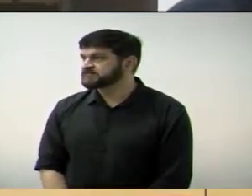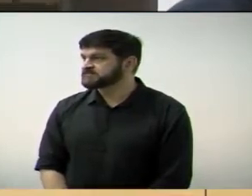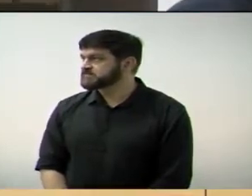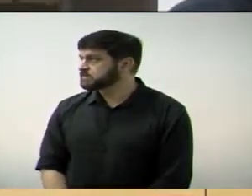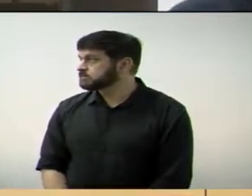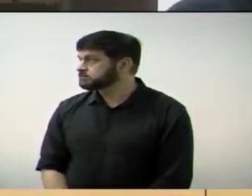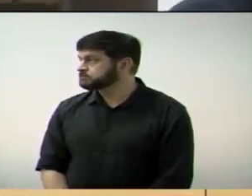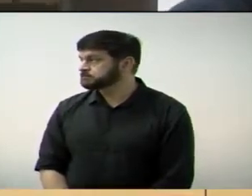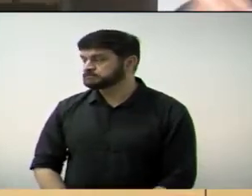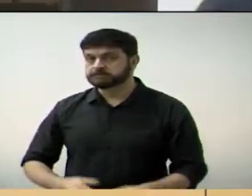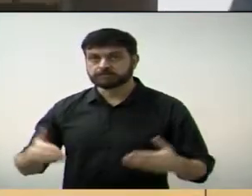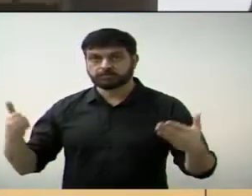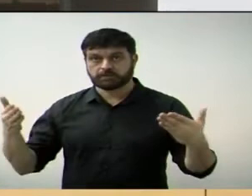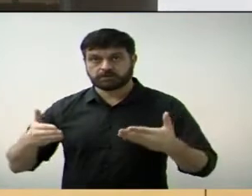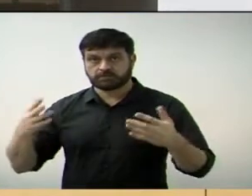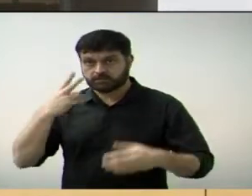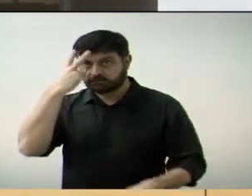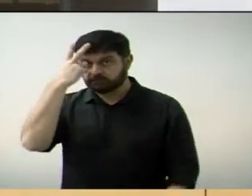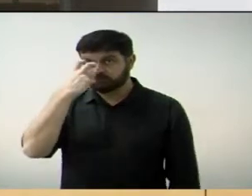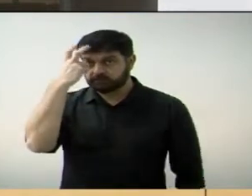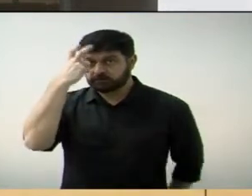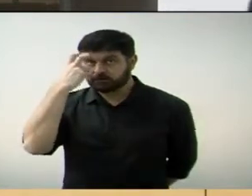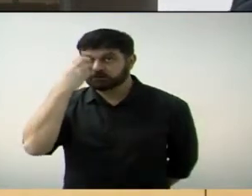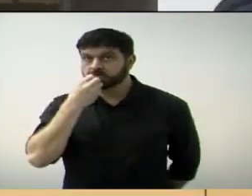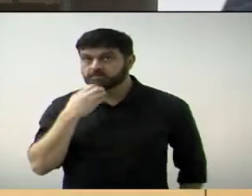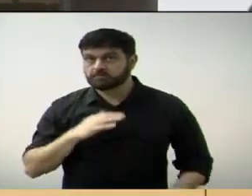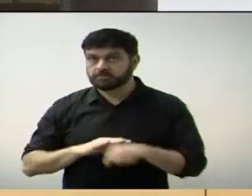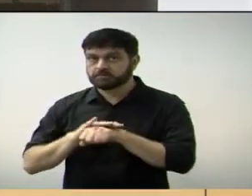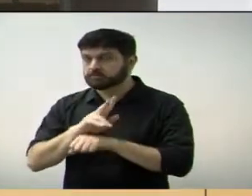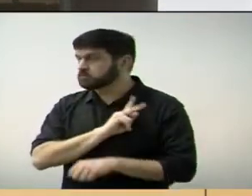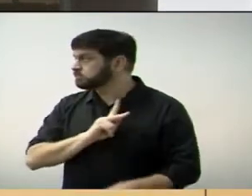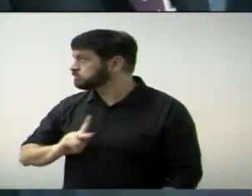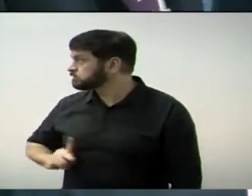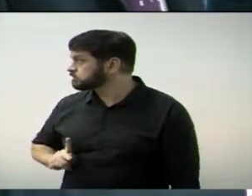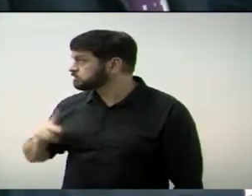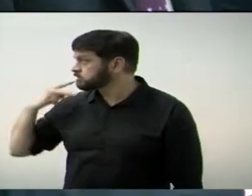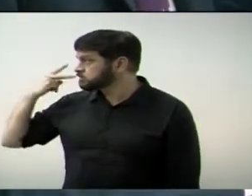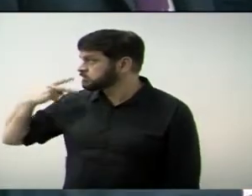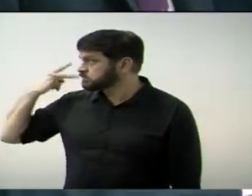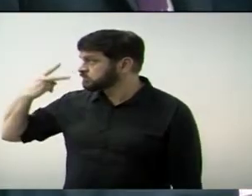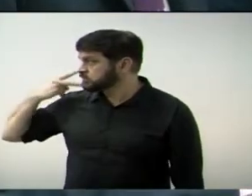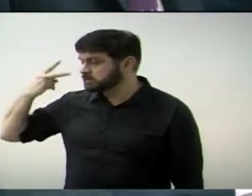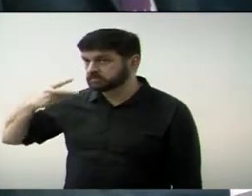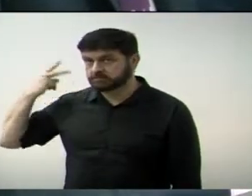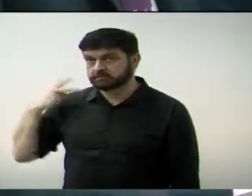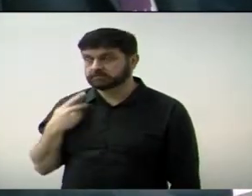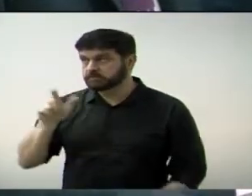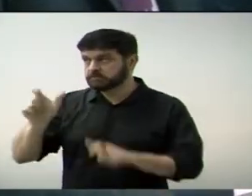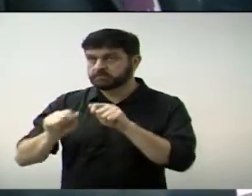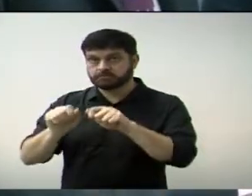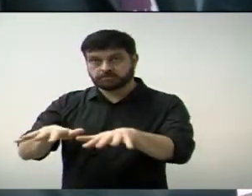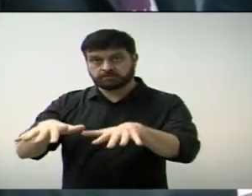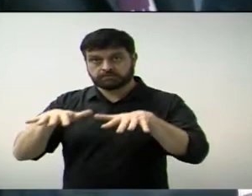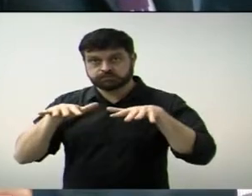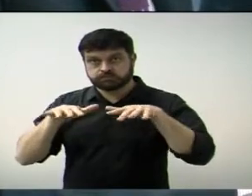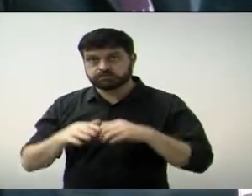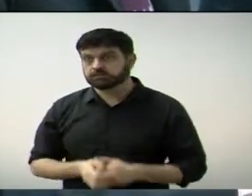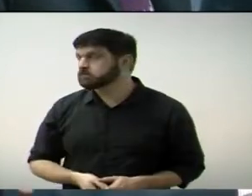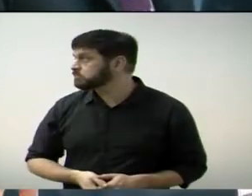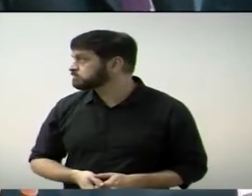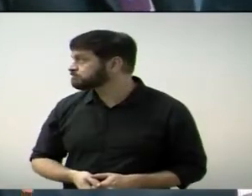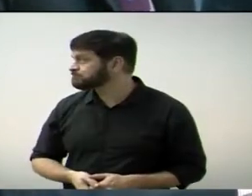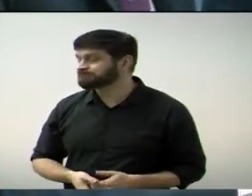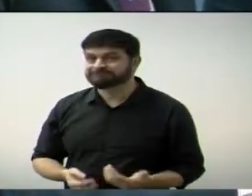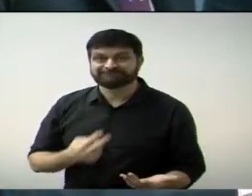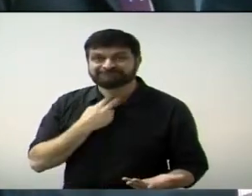Com a palavra, o doutor Fábio Valadão. Boa noite, senhor presidente, colegas vereadores, público presente. Eu não tinha